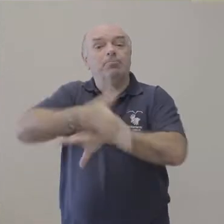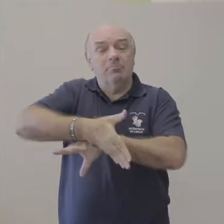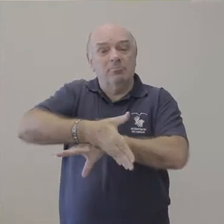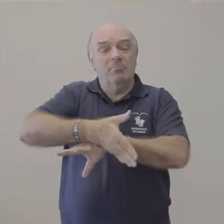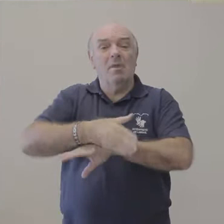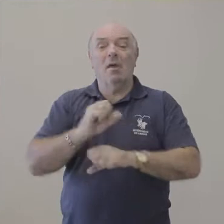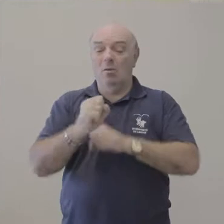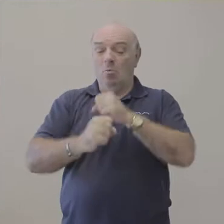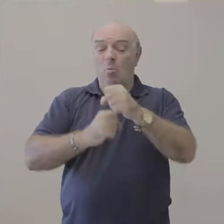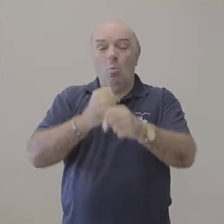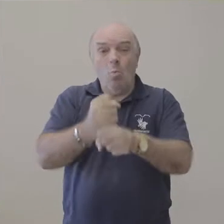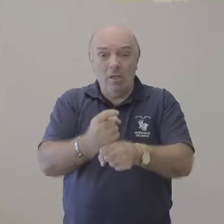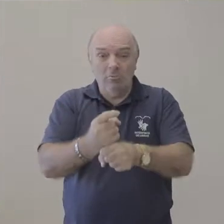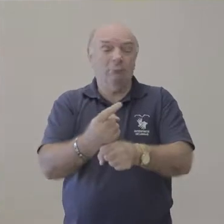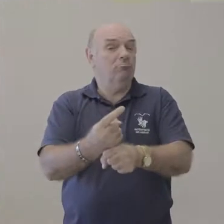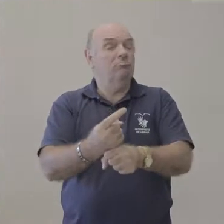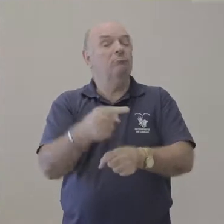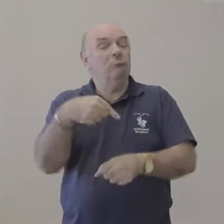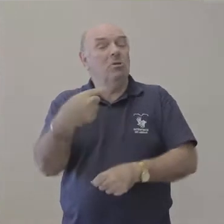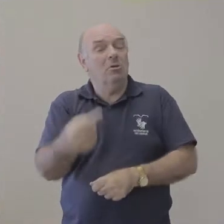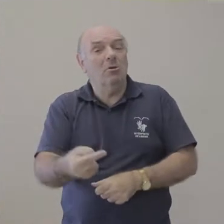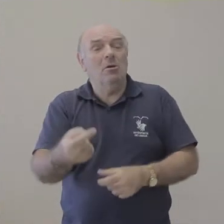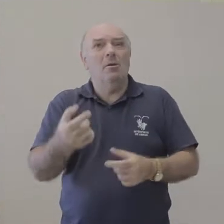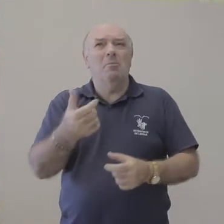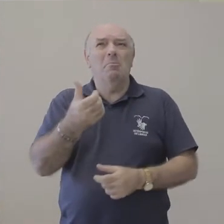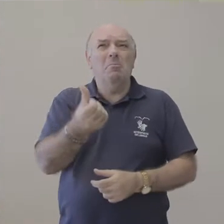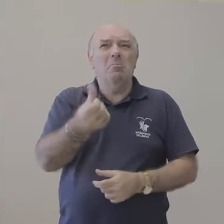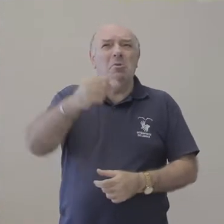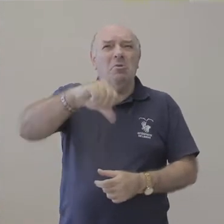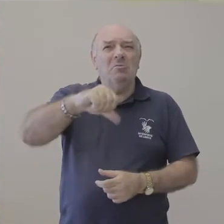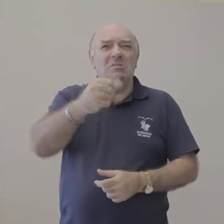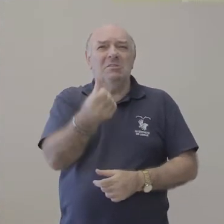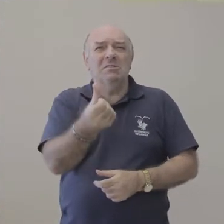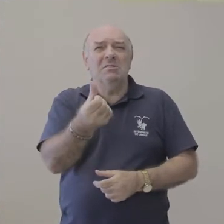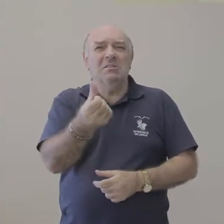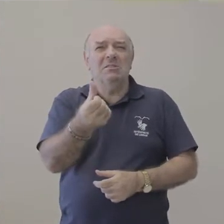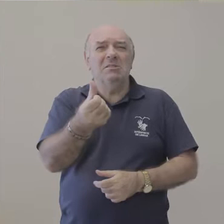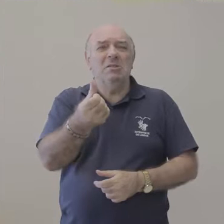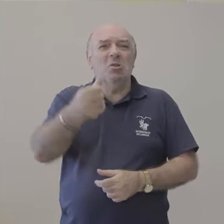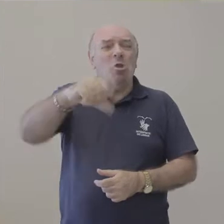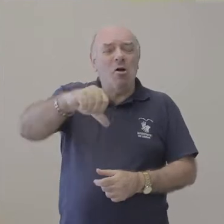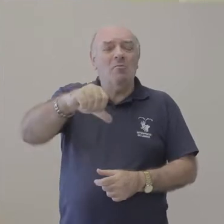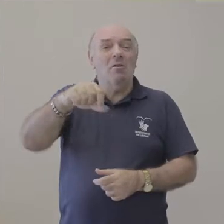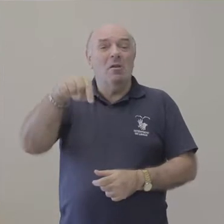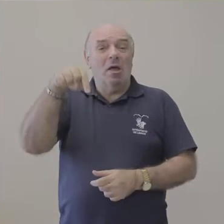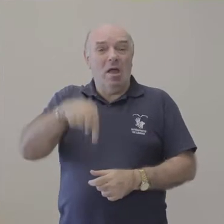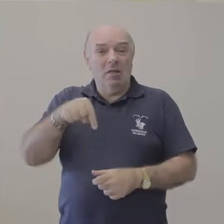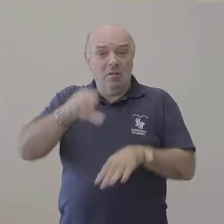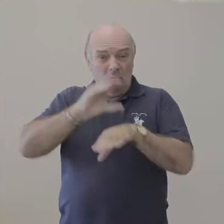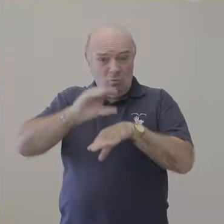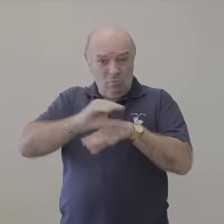no ano seguinte, em 1969, o curso foi iniciado aqui no Campo de